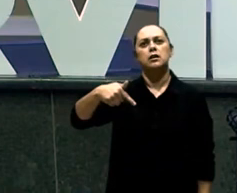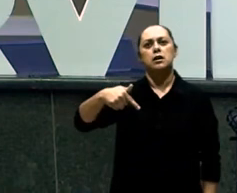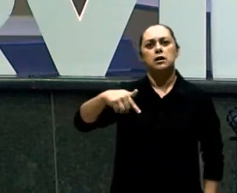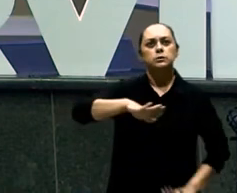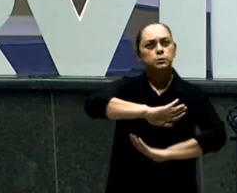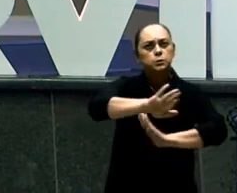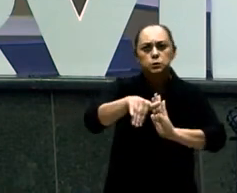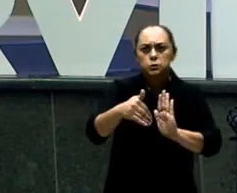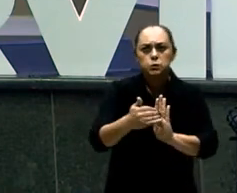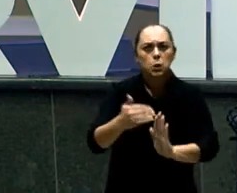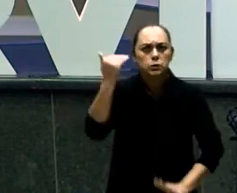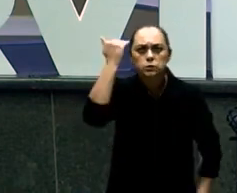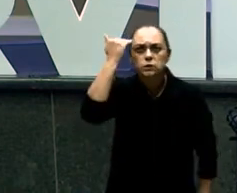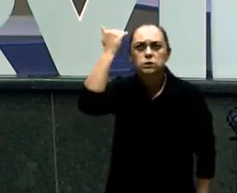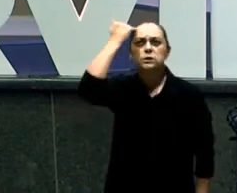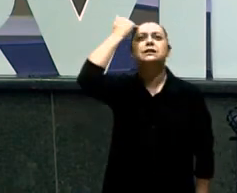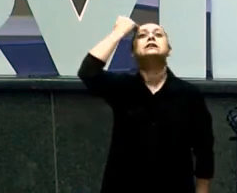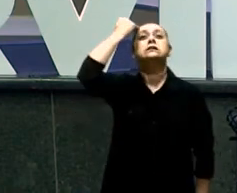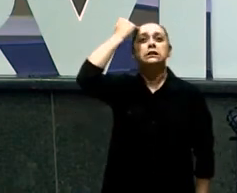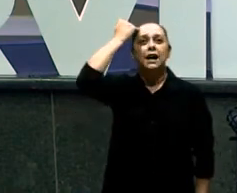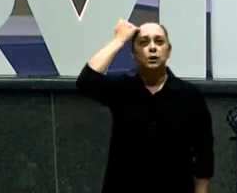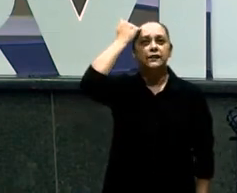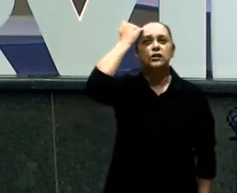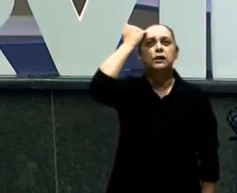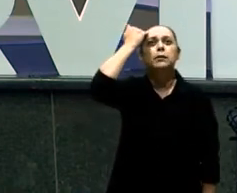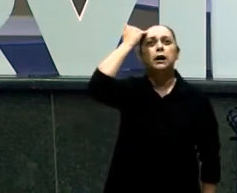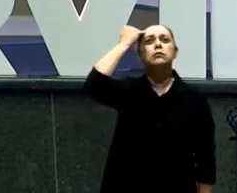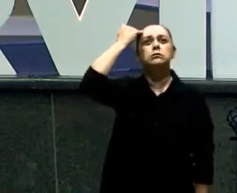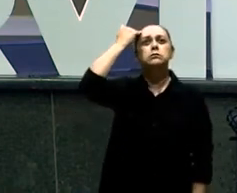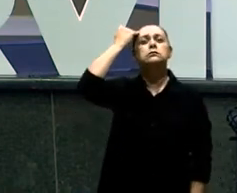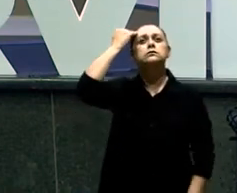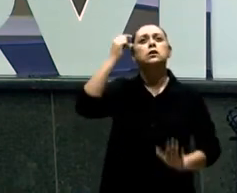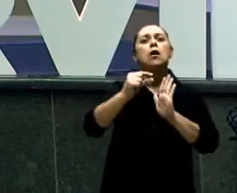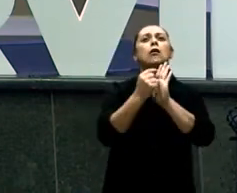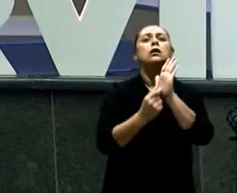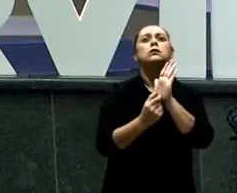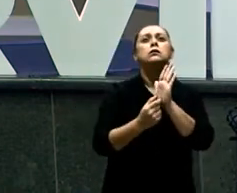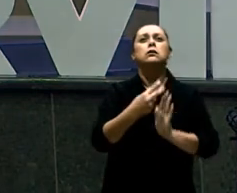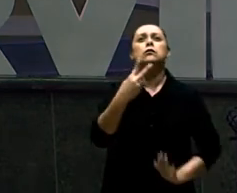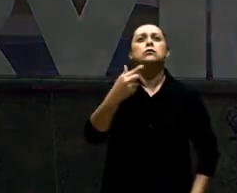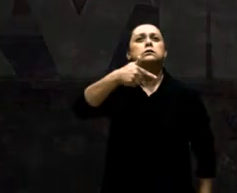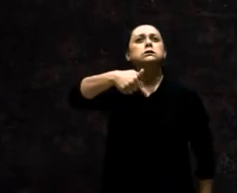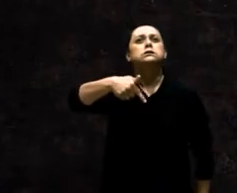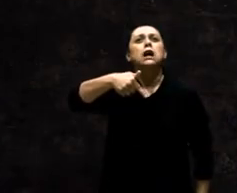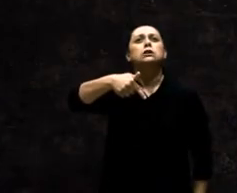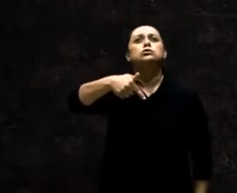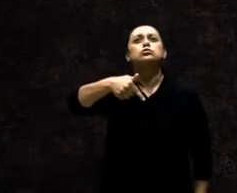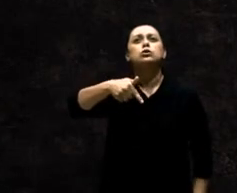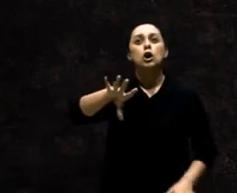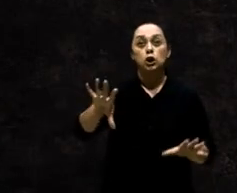Adolescentes aqui Repetissem comigo O versículo 27 E a parte A